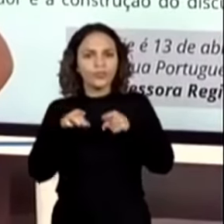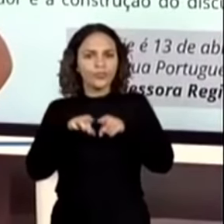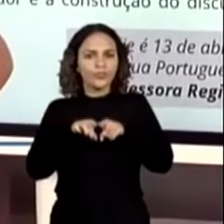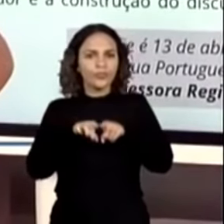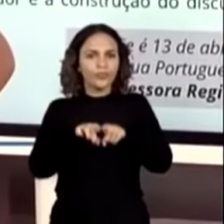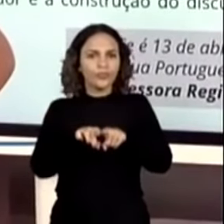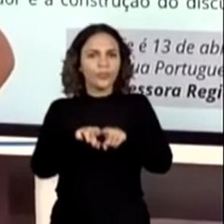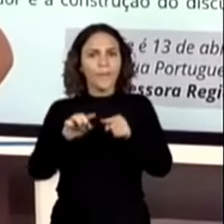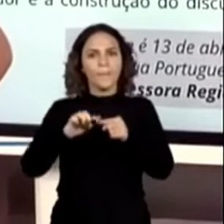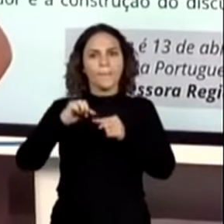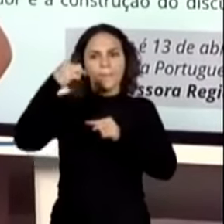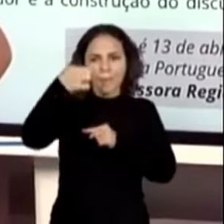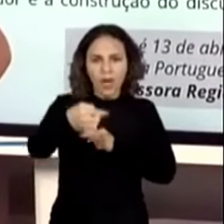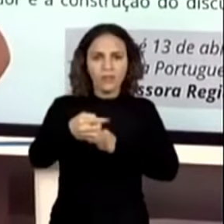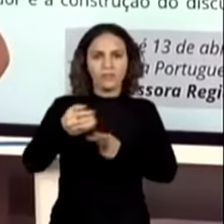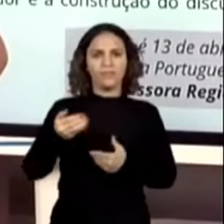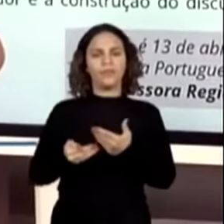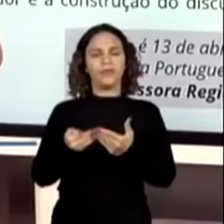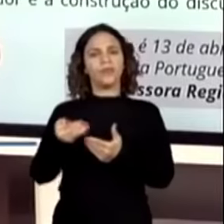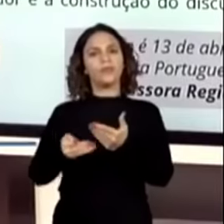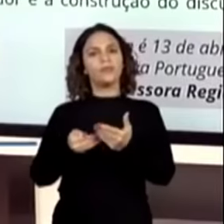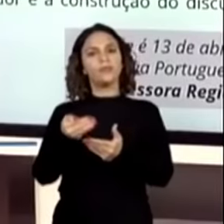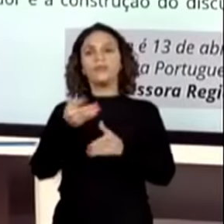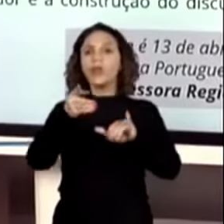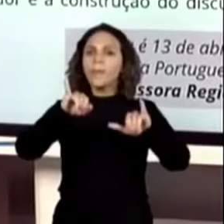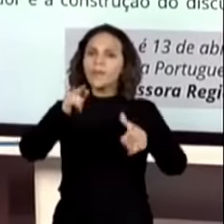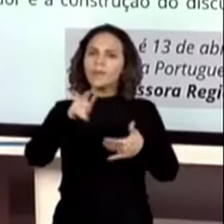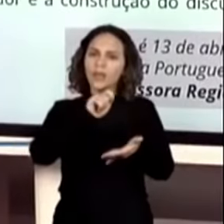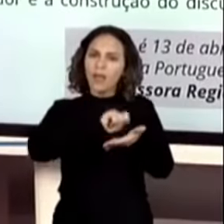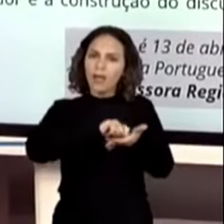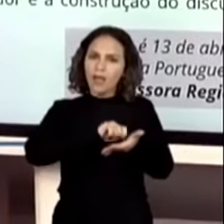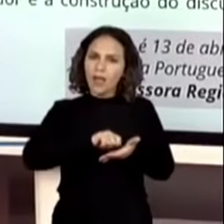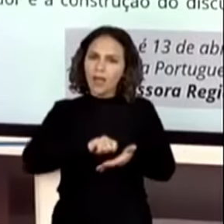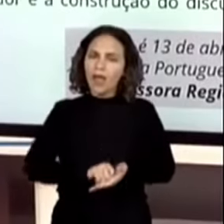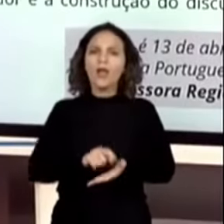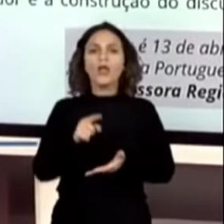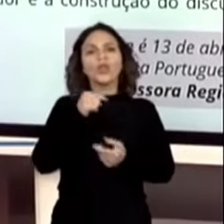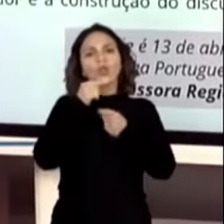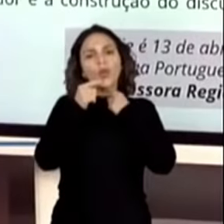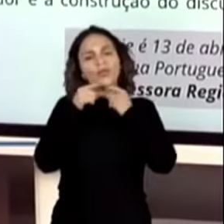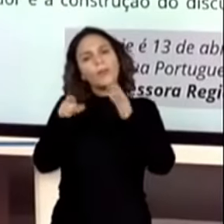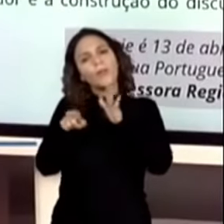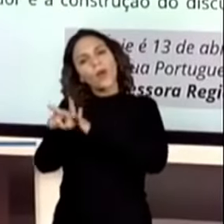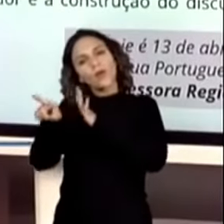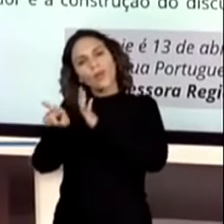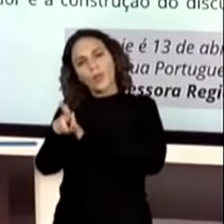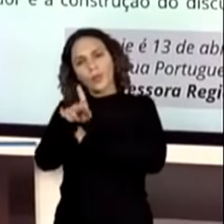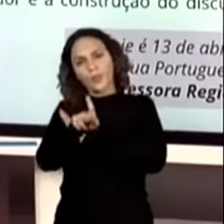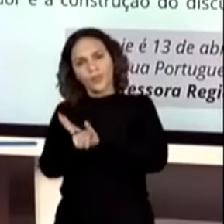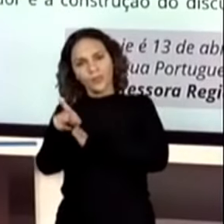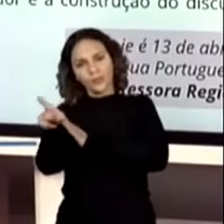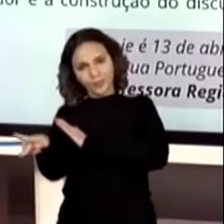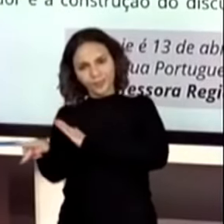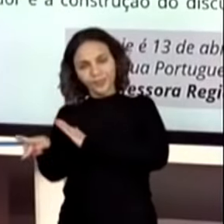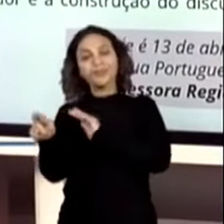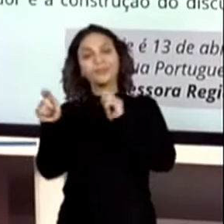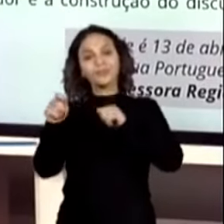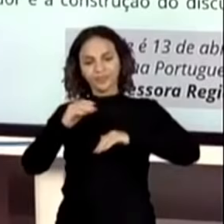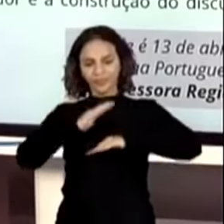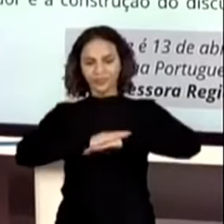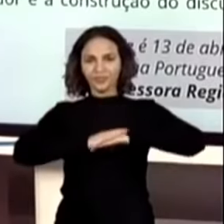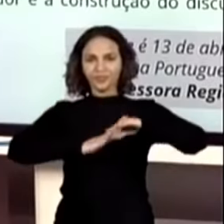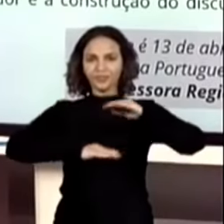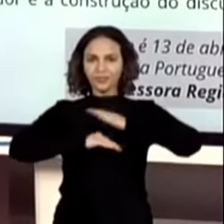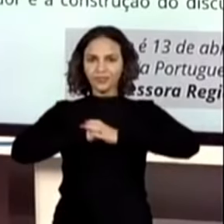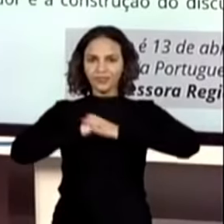com a próxima. Então, vai anotando bonitinho, vai tirando dúvida com o seu professor e a gente constrói essa